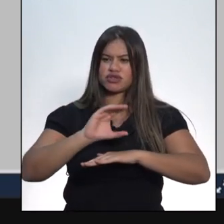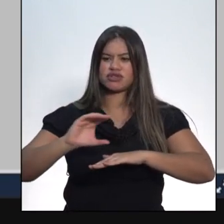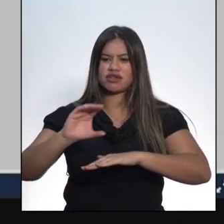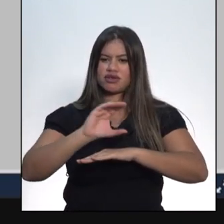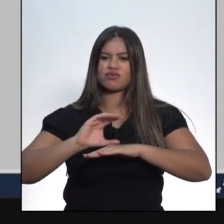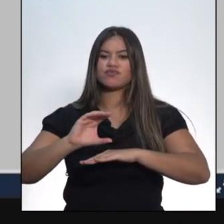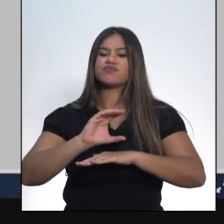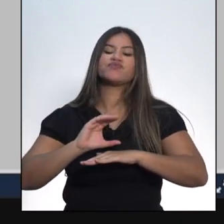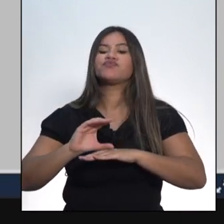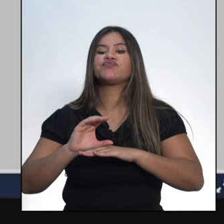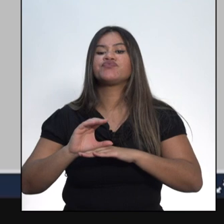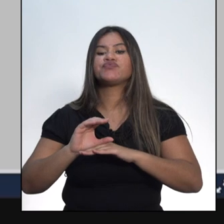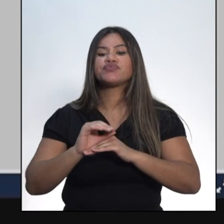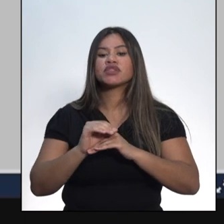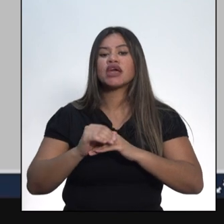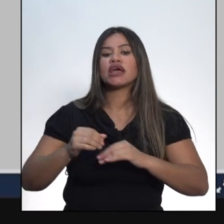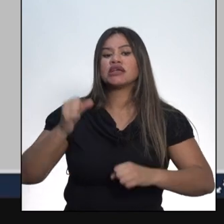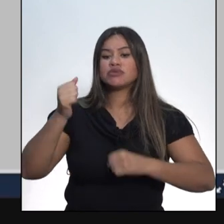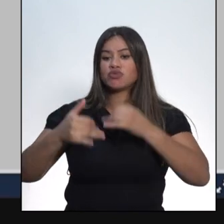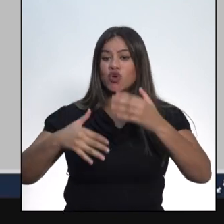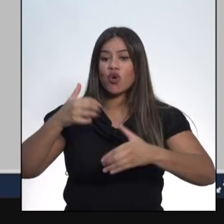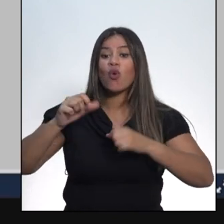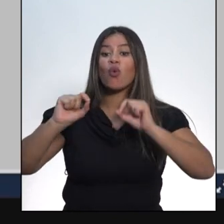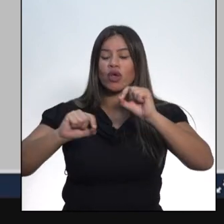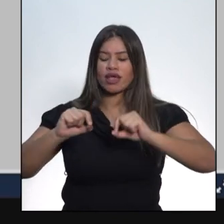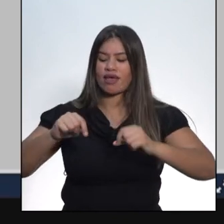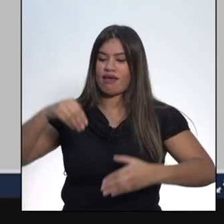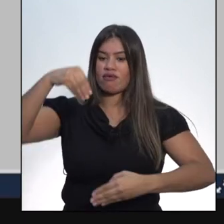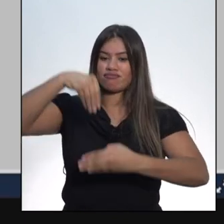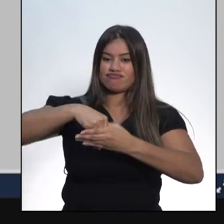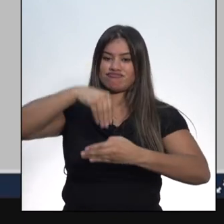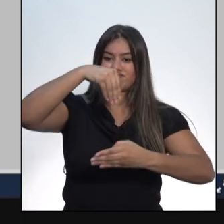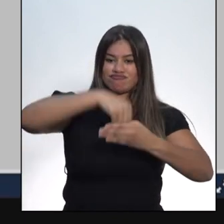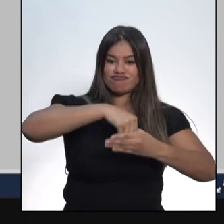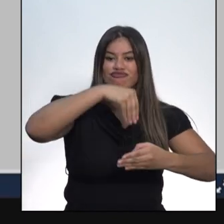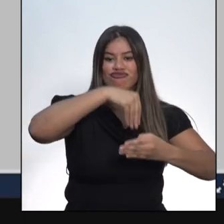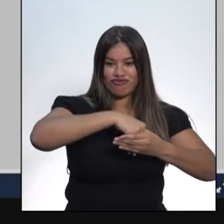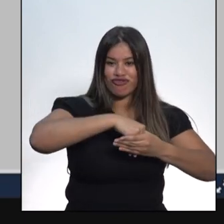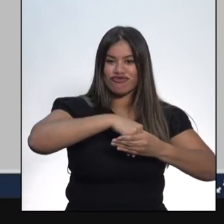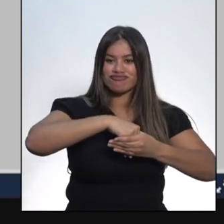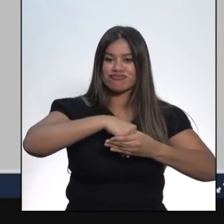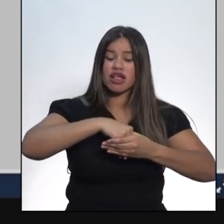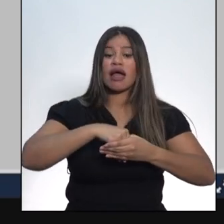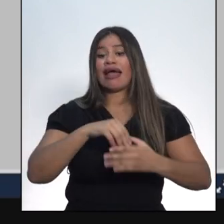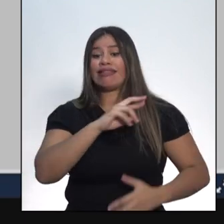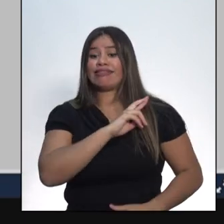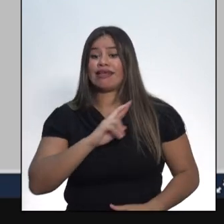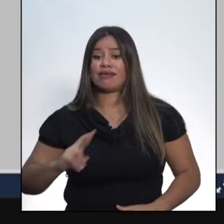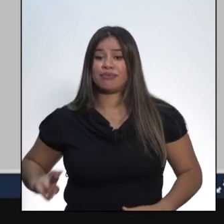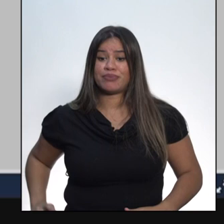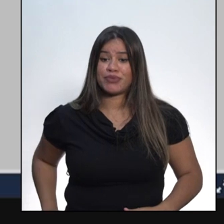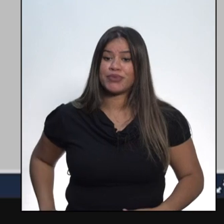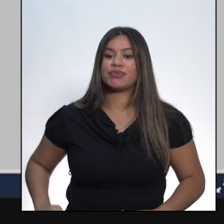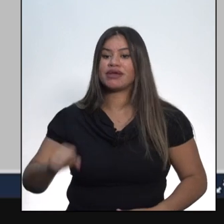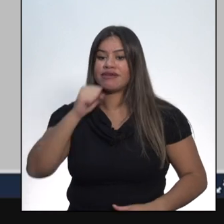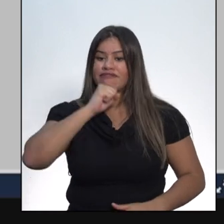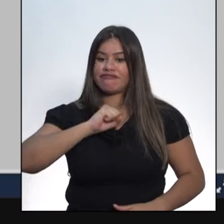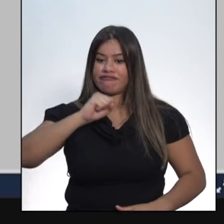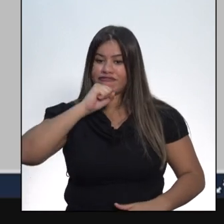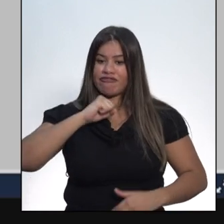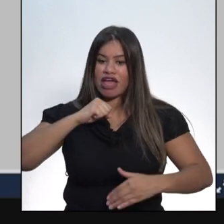governantes seriam escolhidos por votação popular. Na República Velha, o voto era aberto.